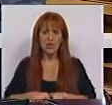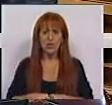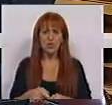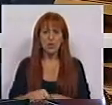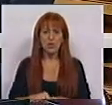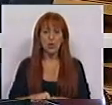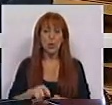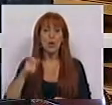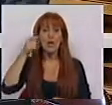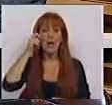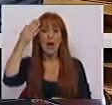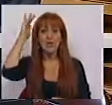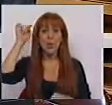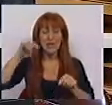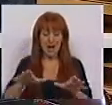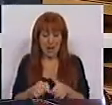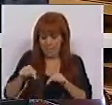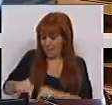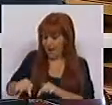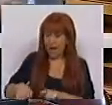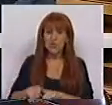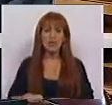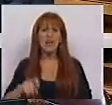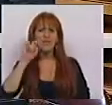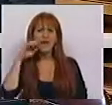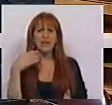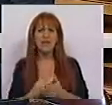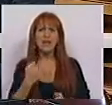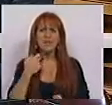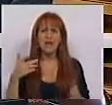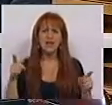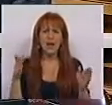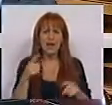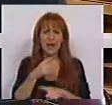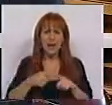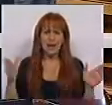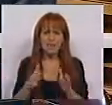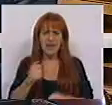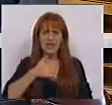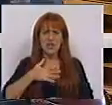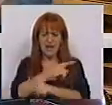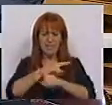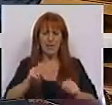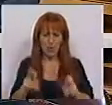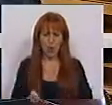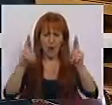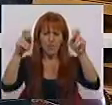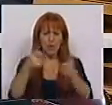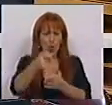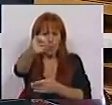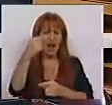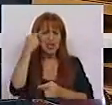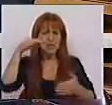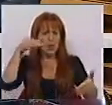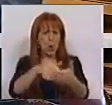António José Seguro, nesta bancada, a defender as pequenas e médias empresas. A impedir o aumento do pagamento